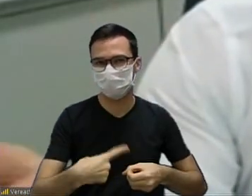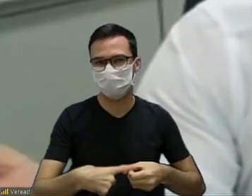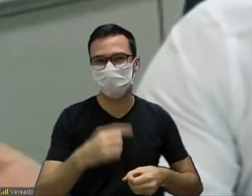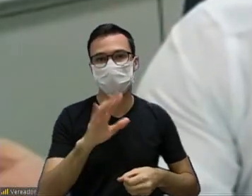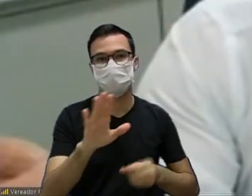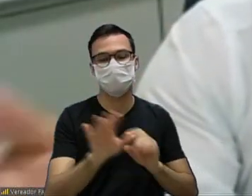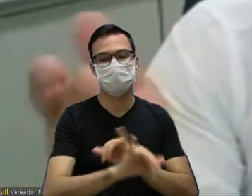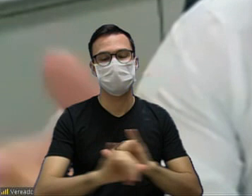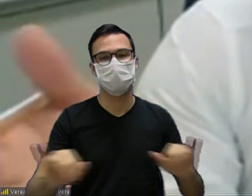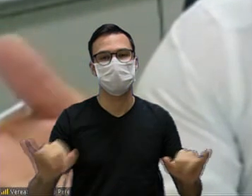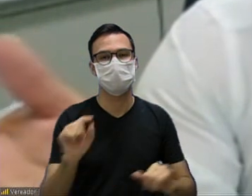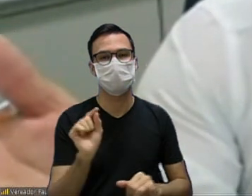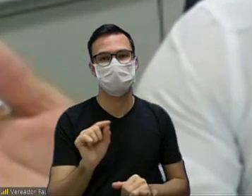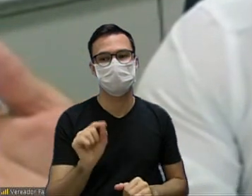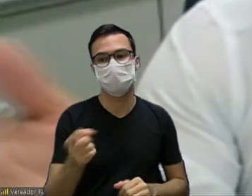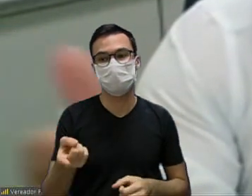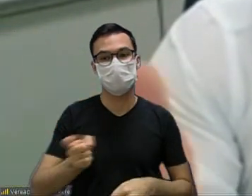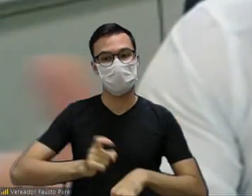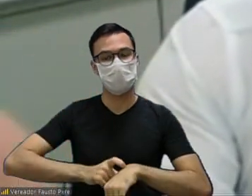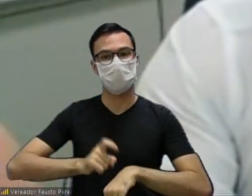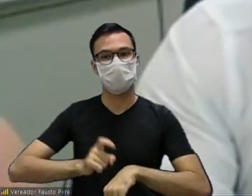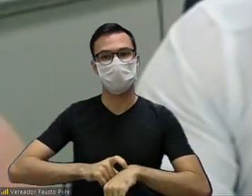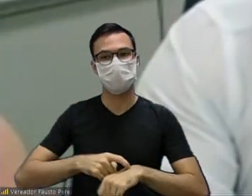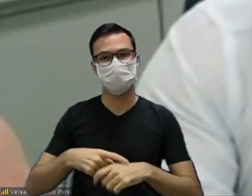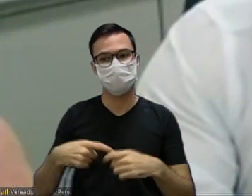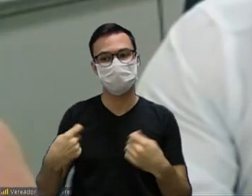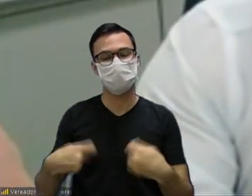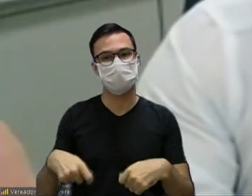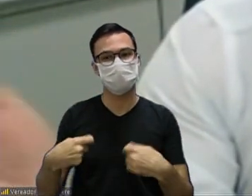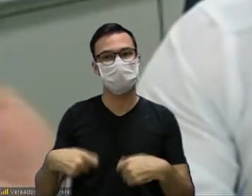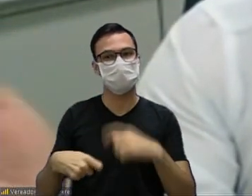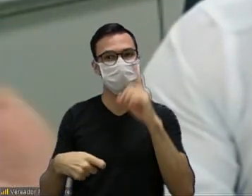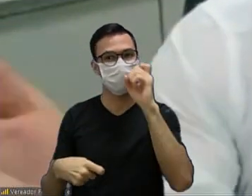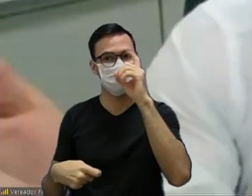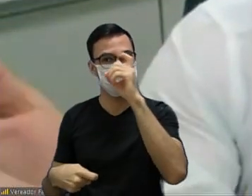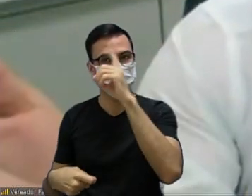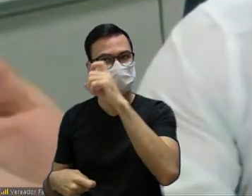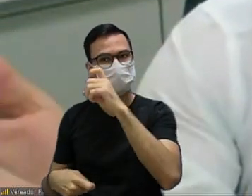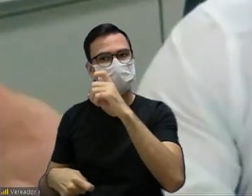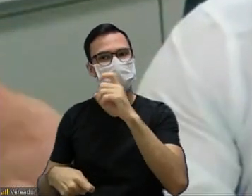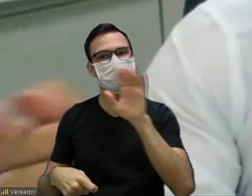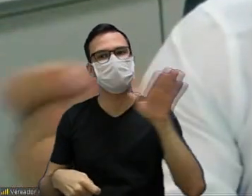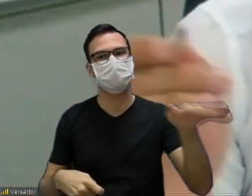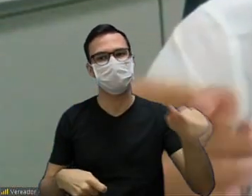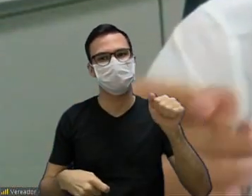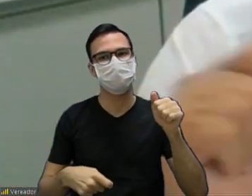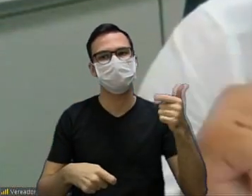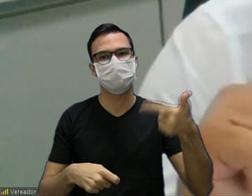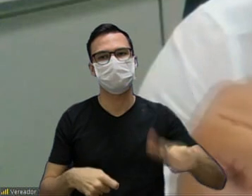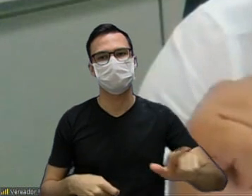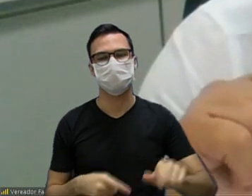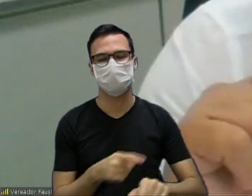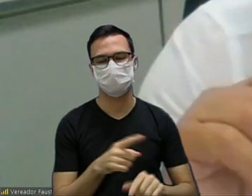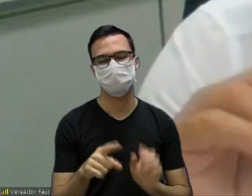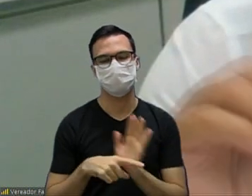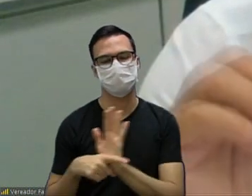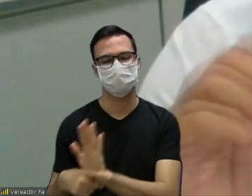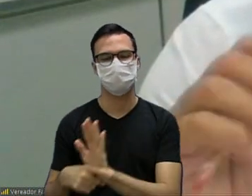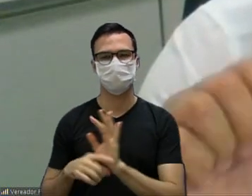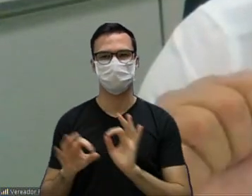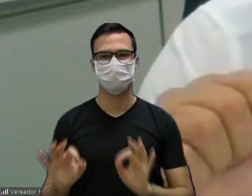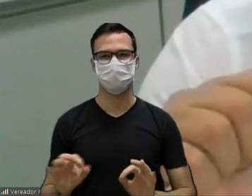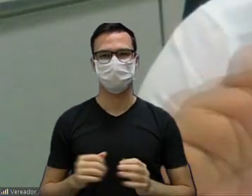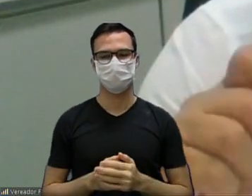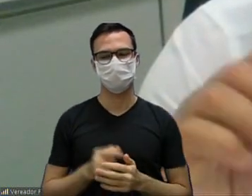dizer que na hora da necessidade na hora que o calo aperte é virador Vitão teve que recorrer e trazer esse pessoal que realmente vai atender a população